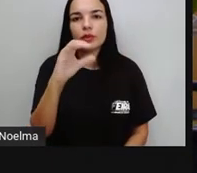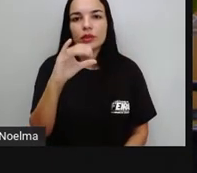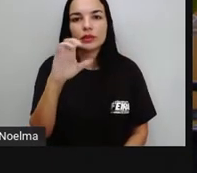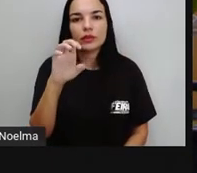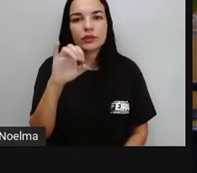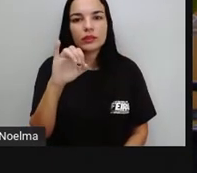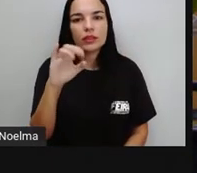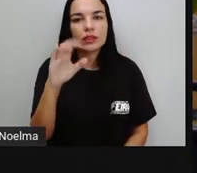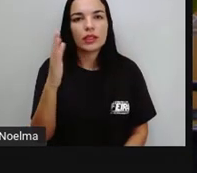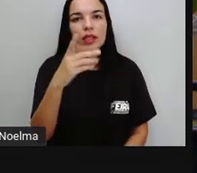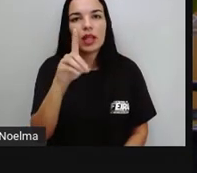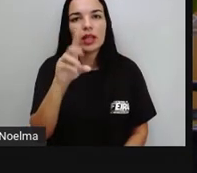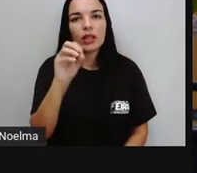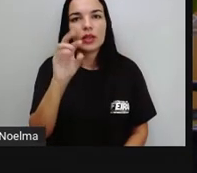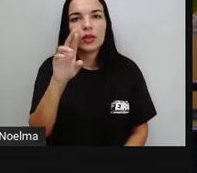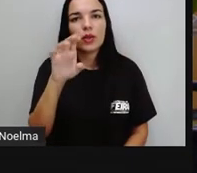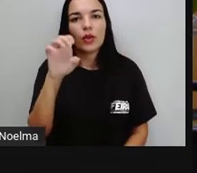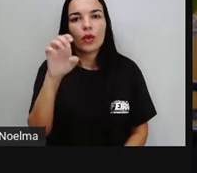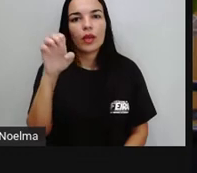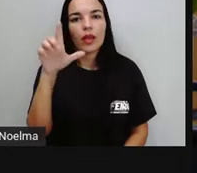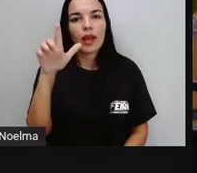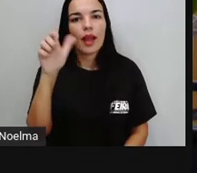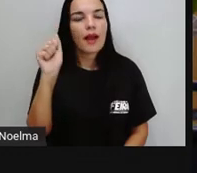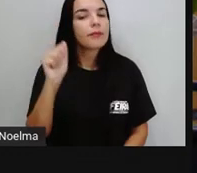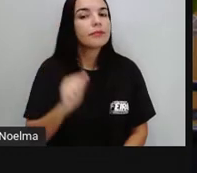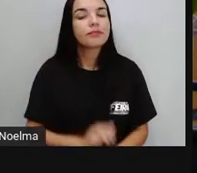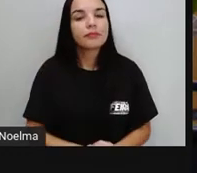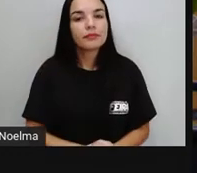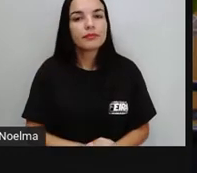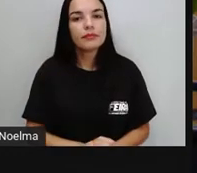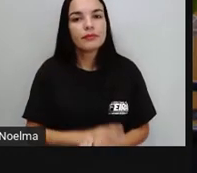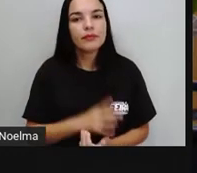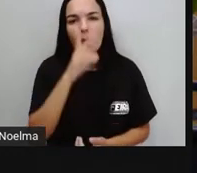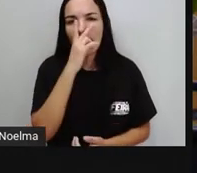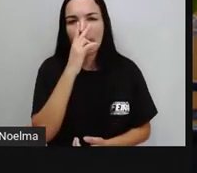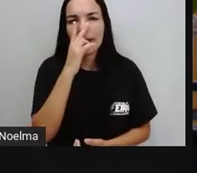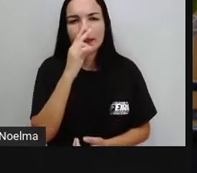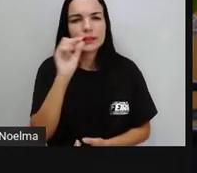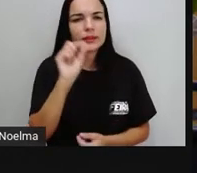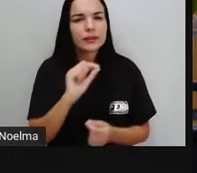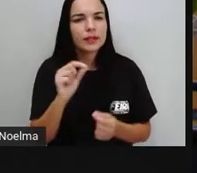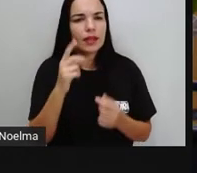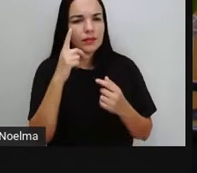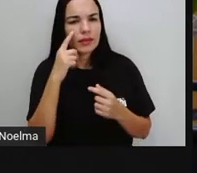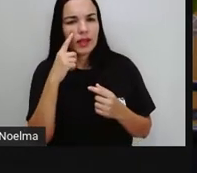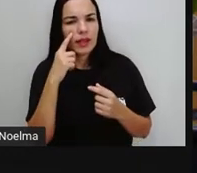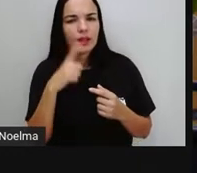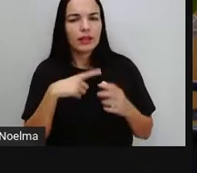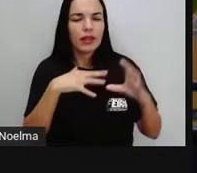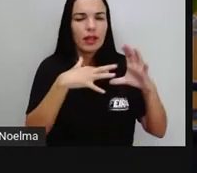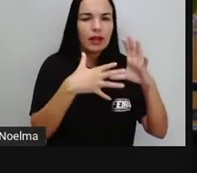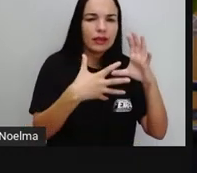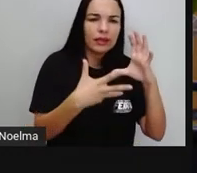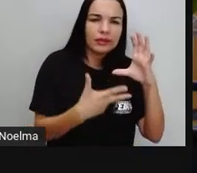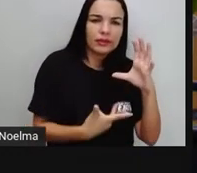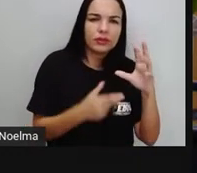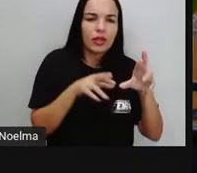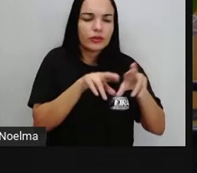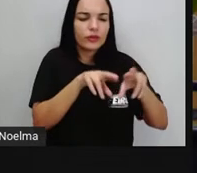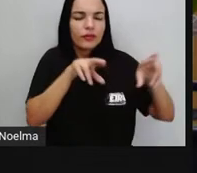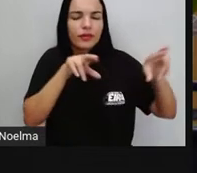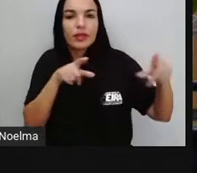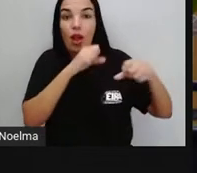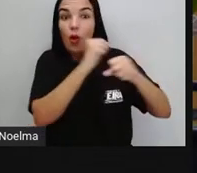comparação, né? De algo que foi construído há mais tempo, né? Com características diferentes desse monumento aí,